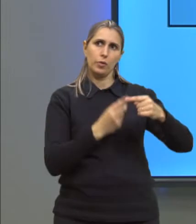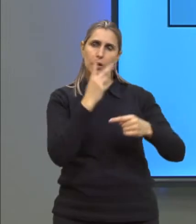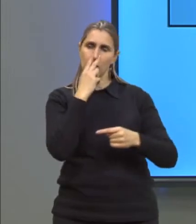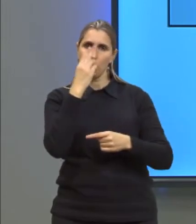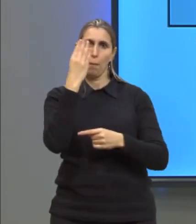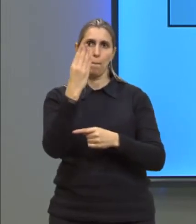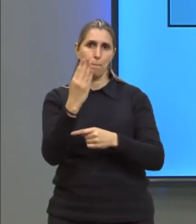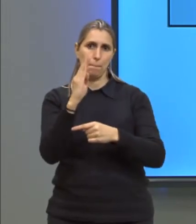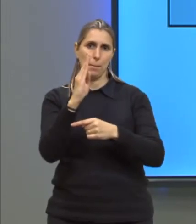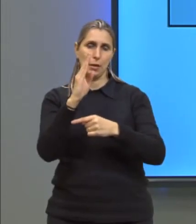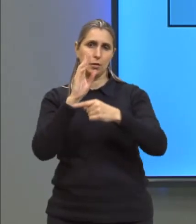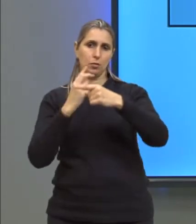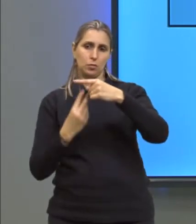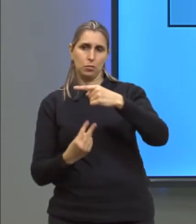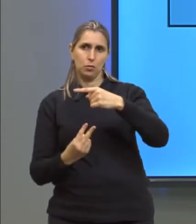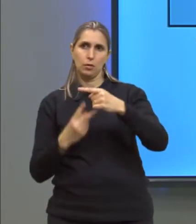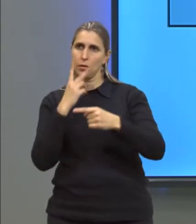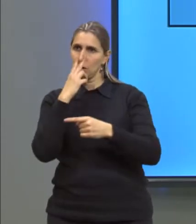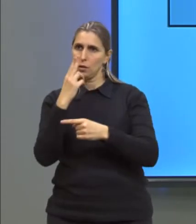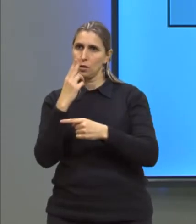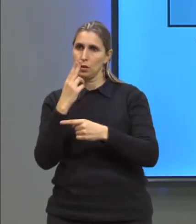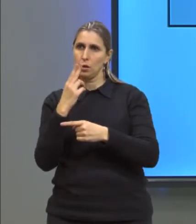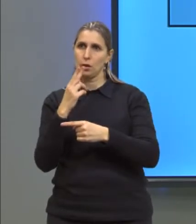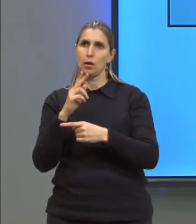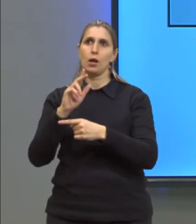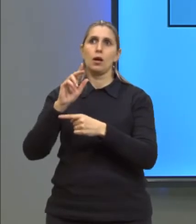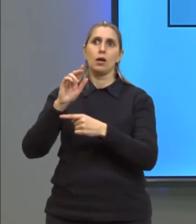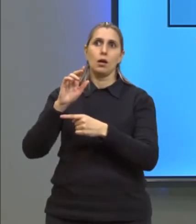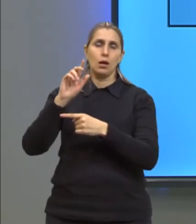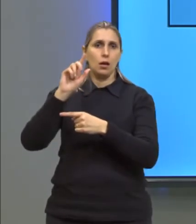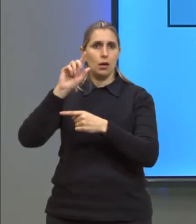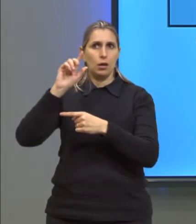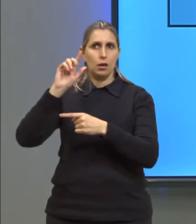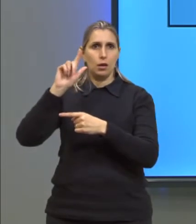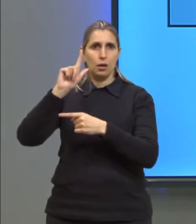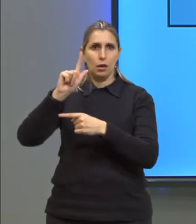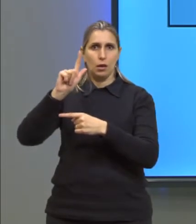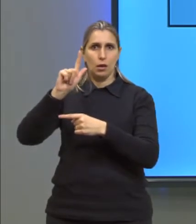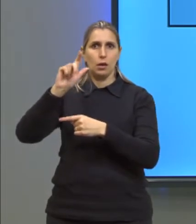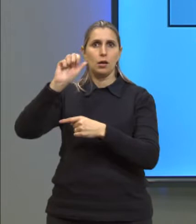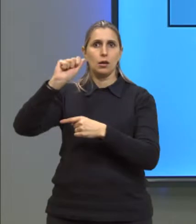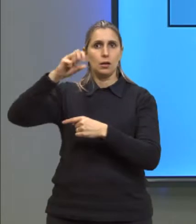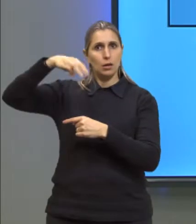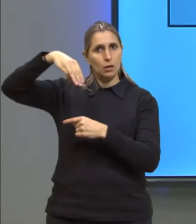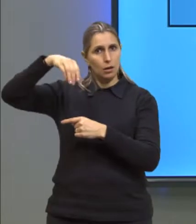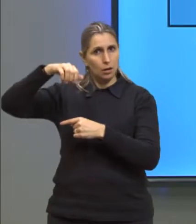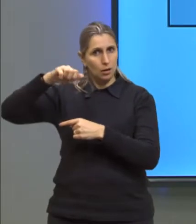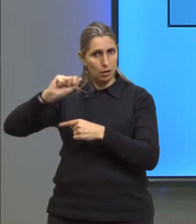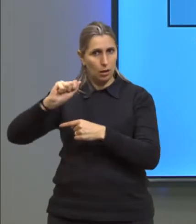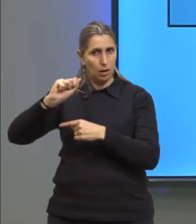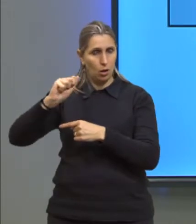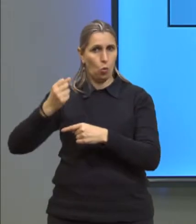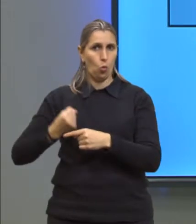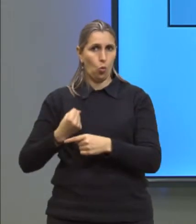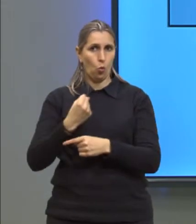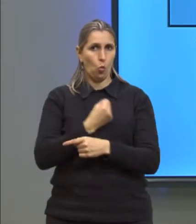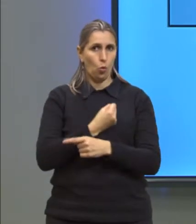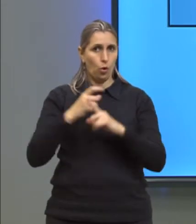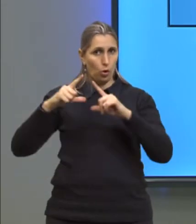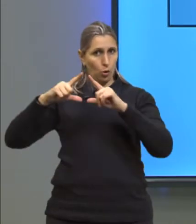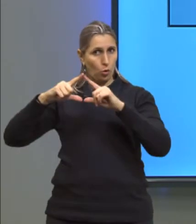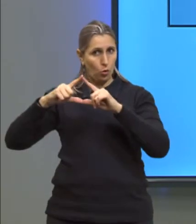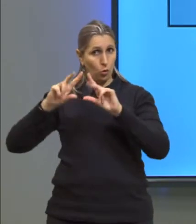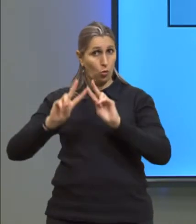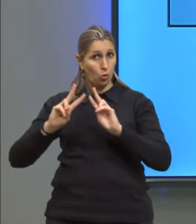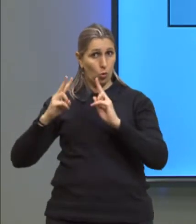sobre 2, que é igual a gama. Gama é a nova letrinha que aparece, que é o coeficiente de dilatação